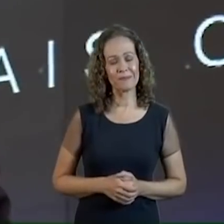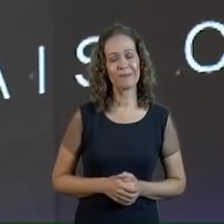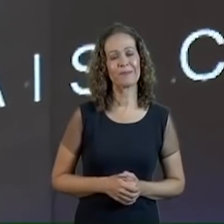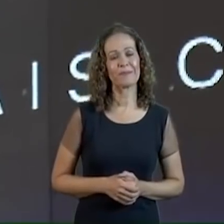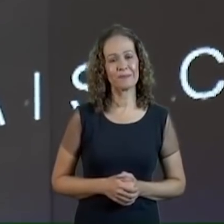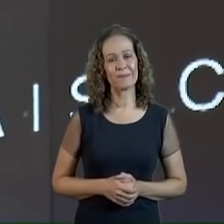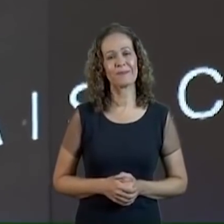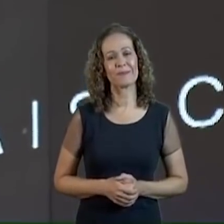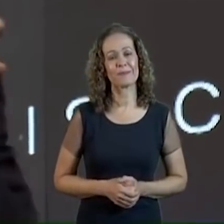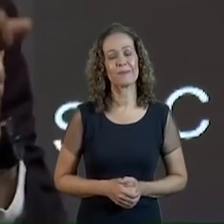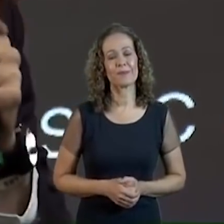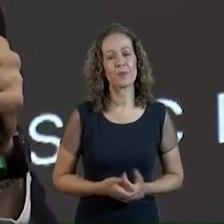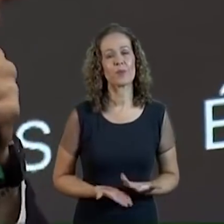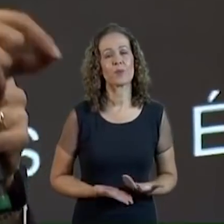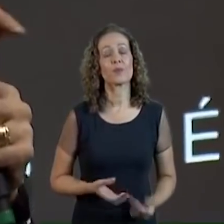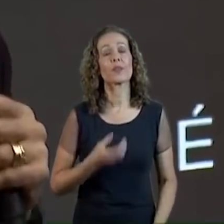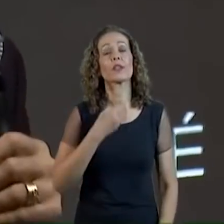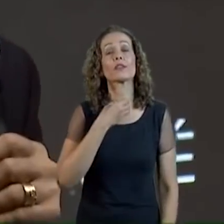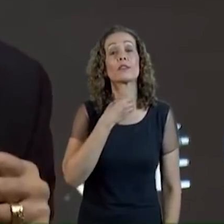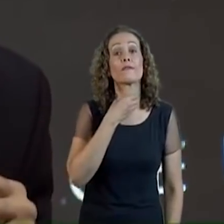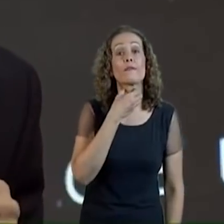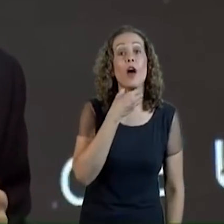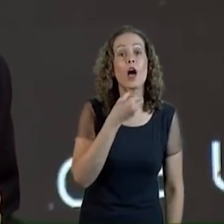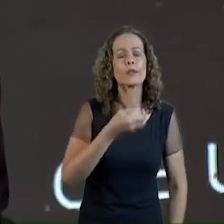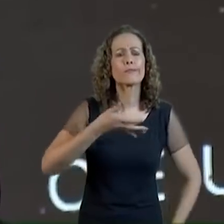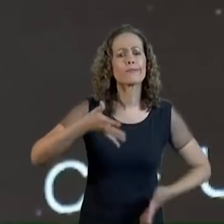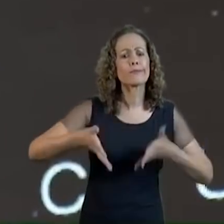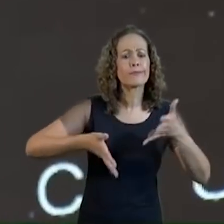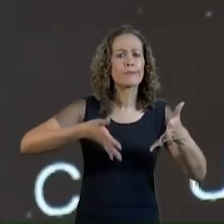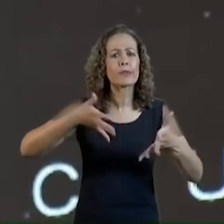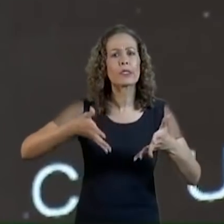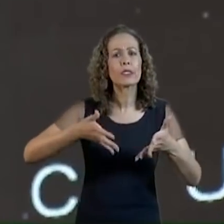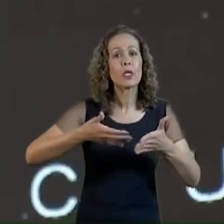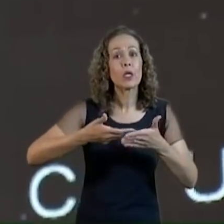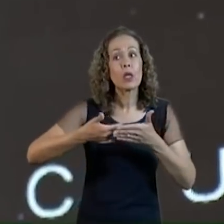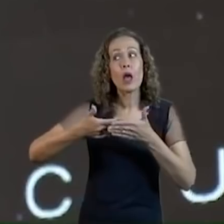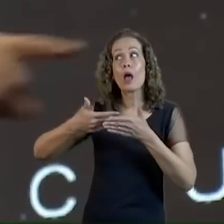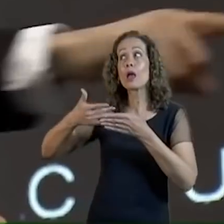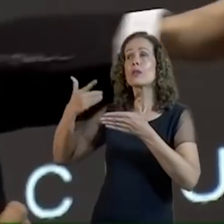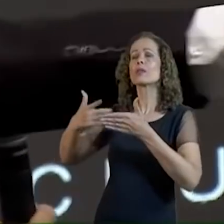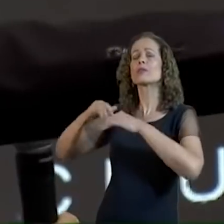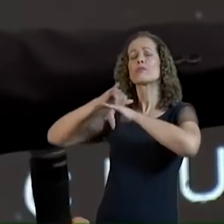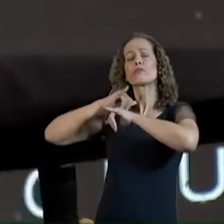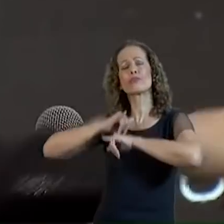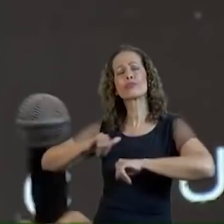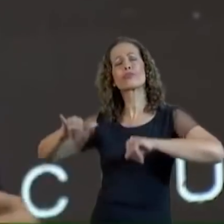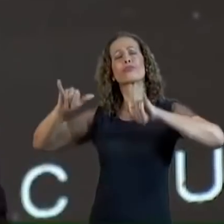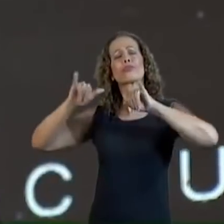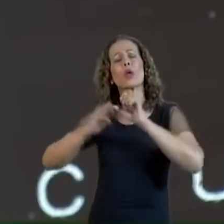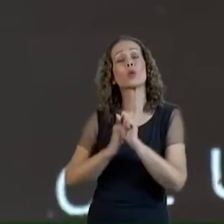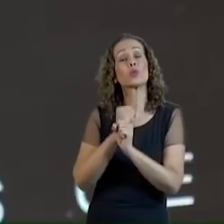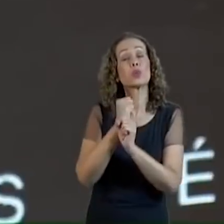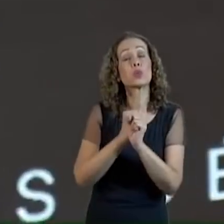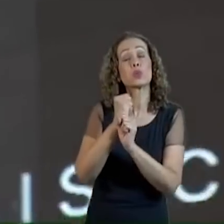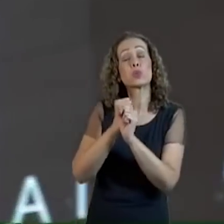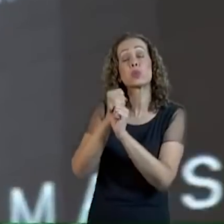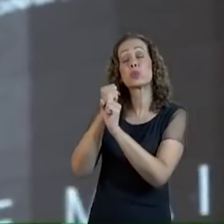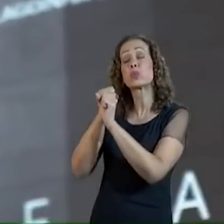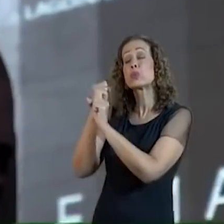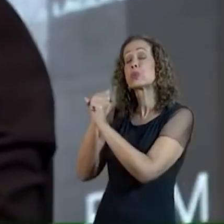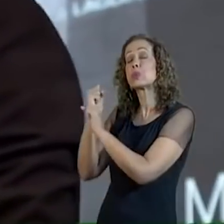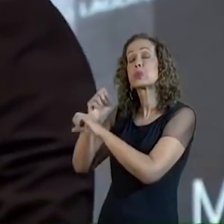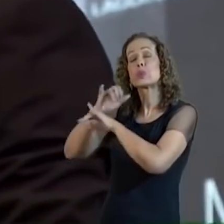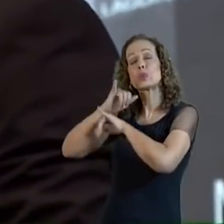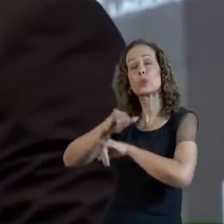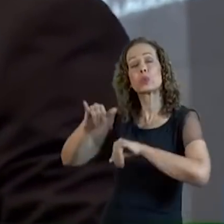Essa voz tem insistido Com a gente Desde o princípio Anos atrás Gente, aqui nessa igreja Aconteceu